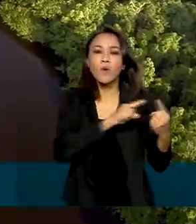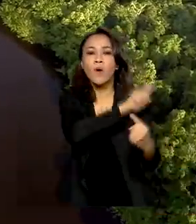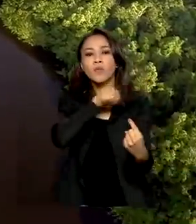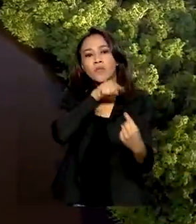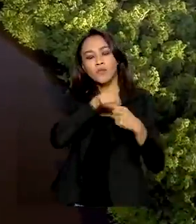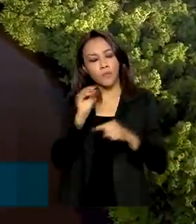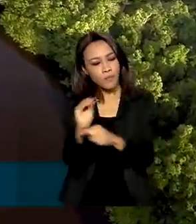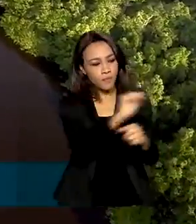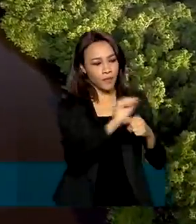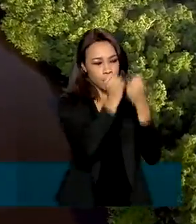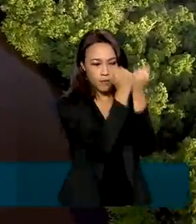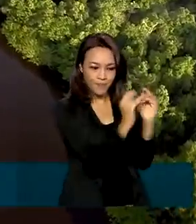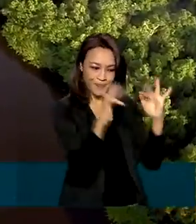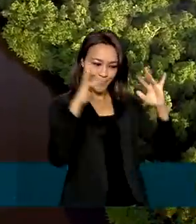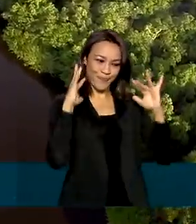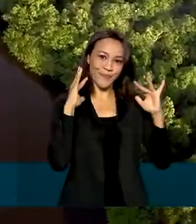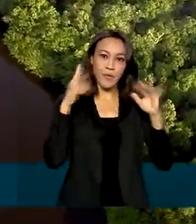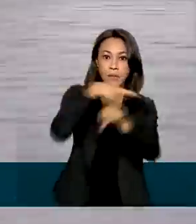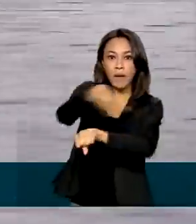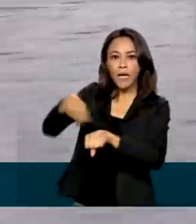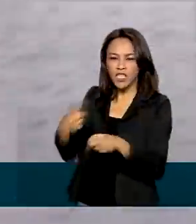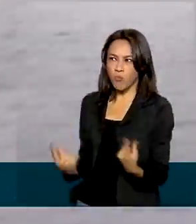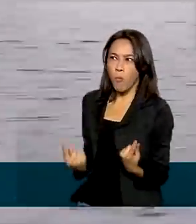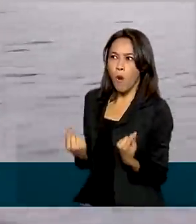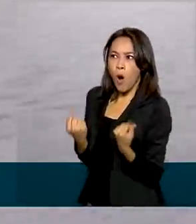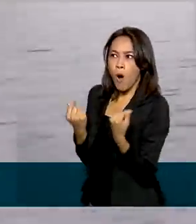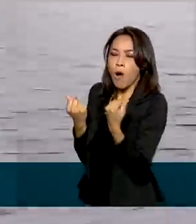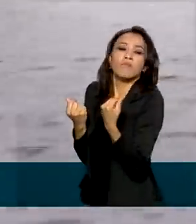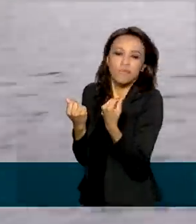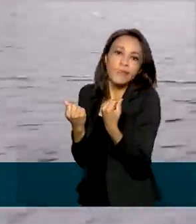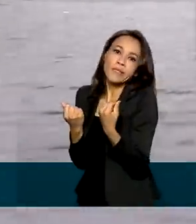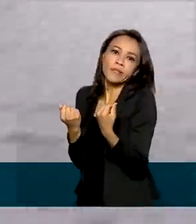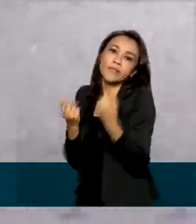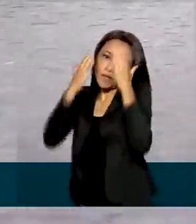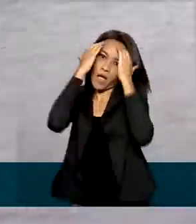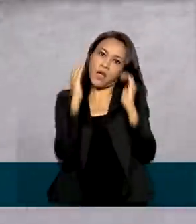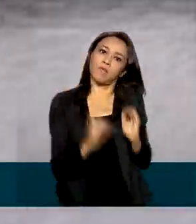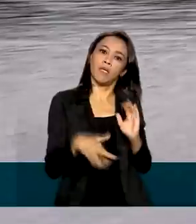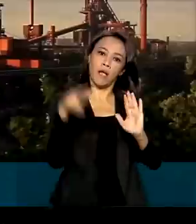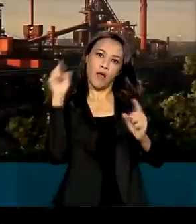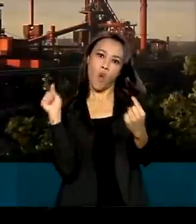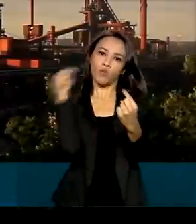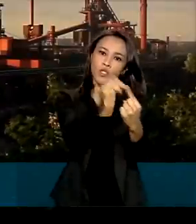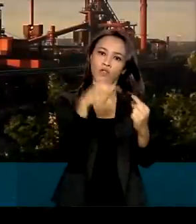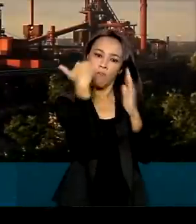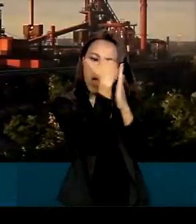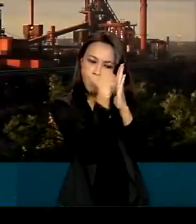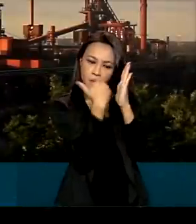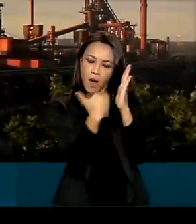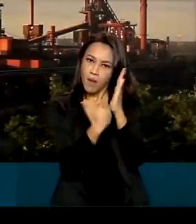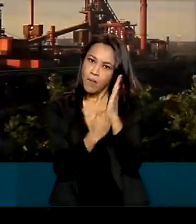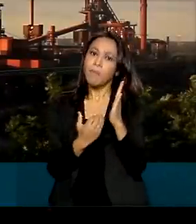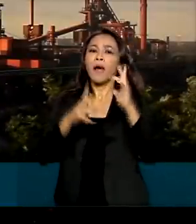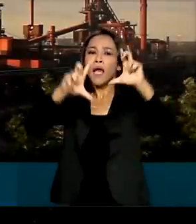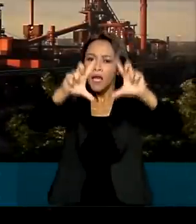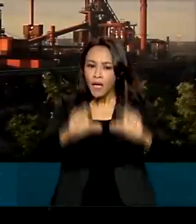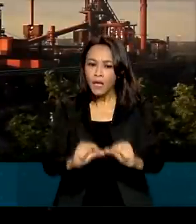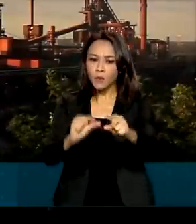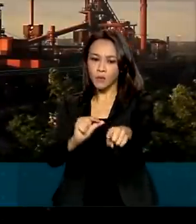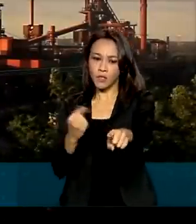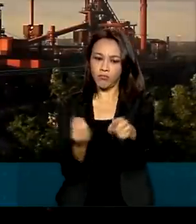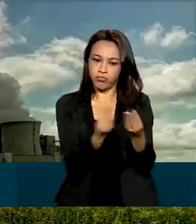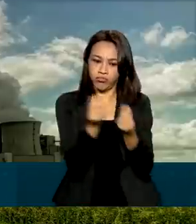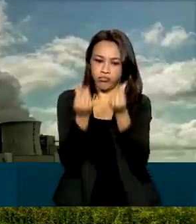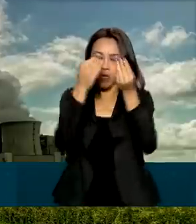ambiente e que países ricos têm de contribuir com metas mais ambiciosas para reduzir a emissão de gases de